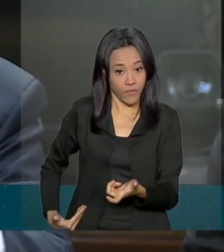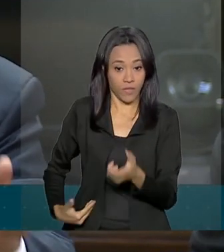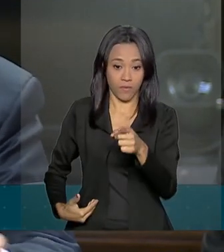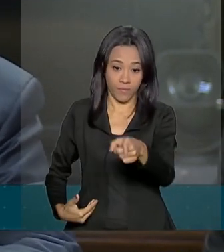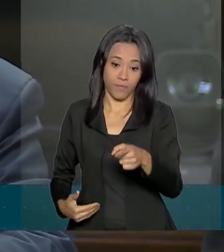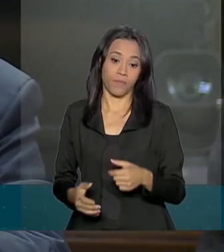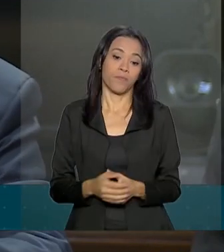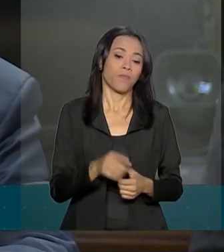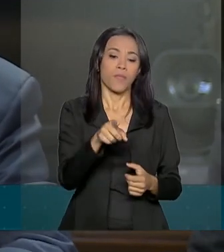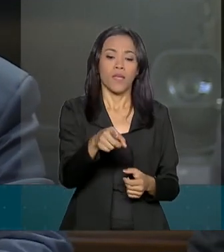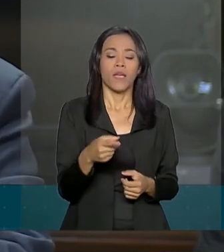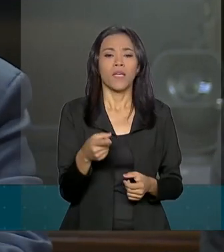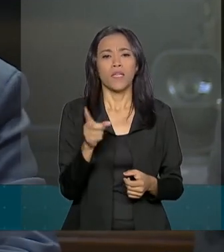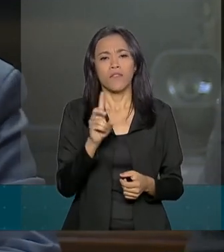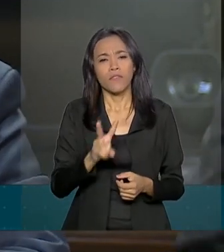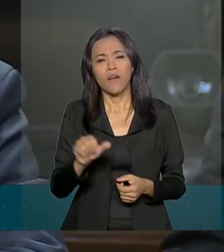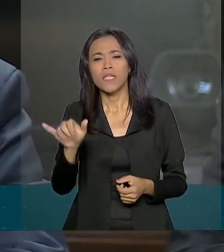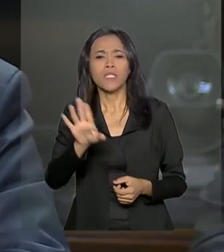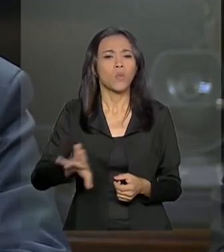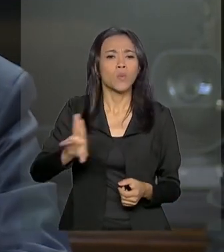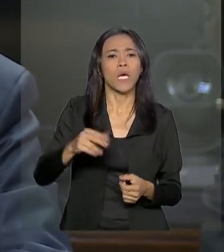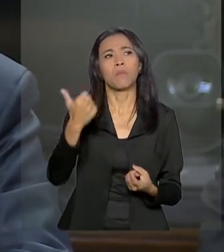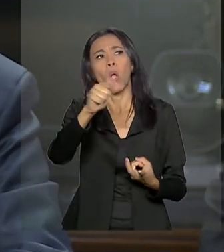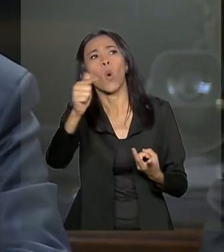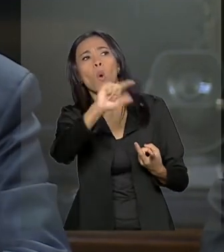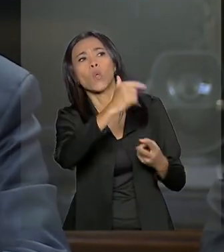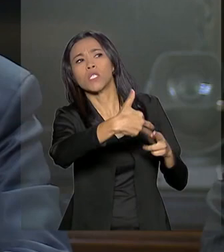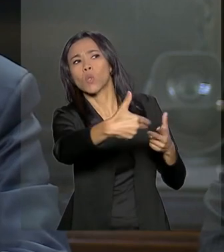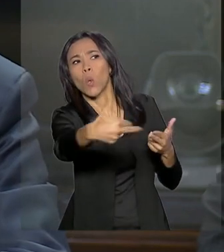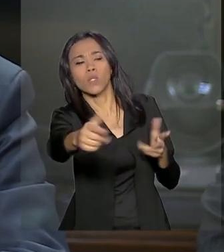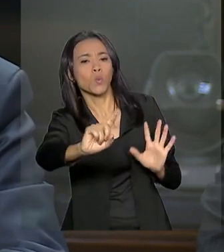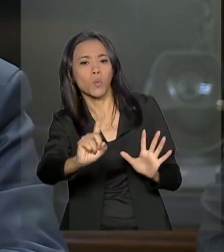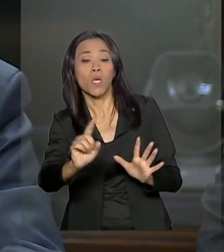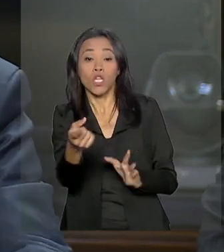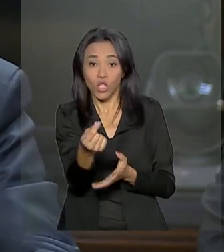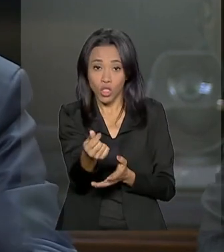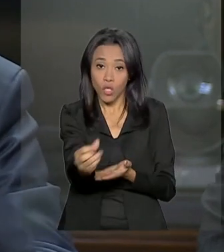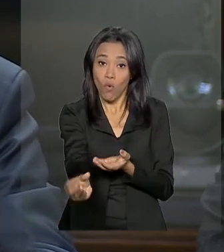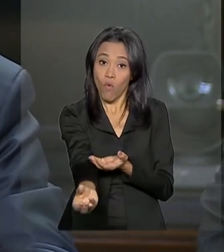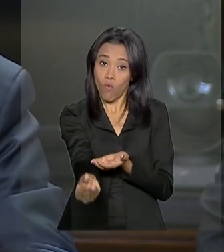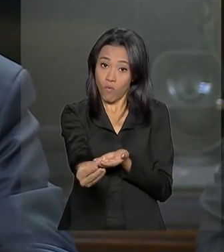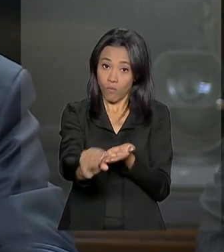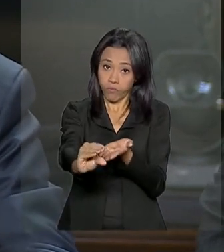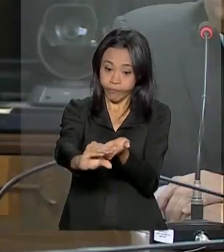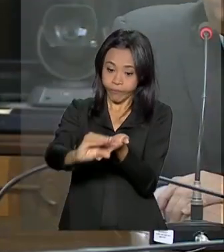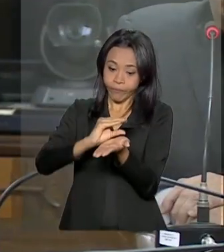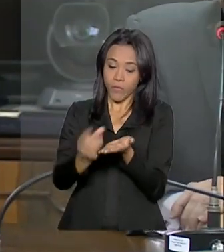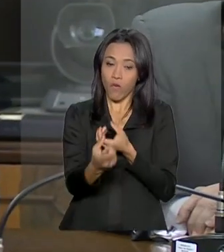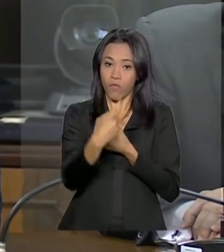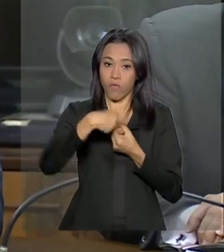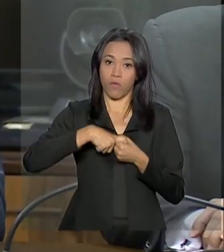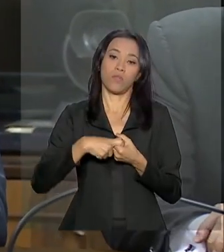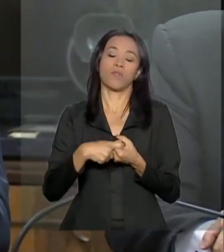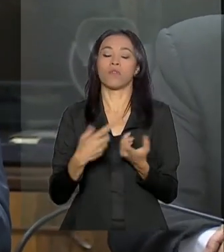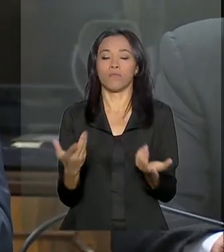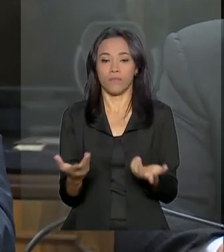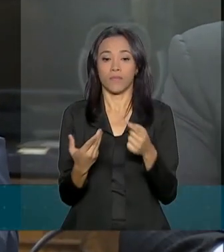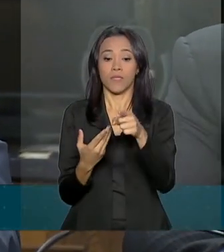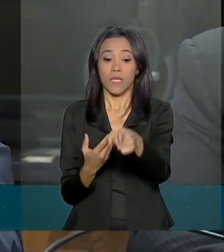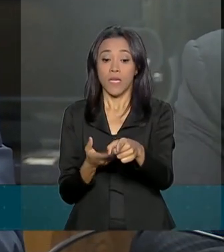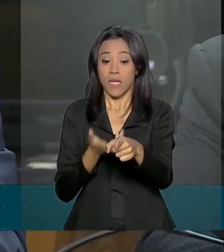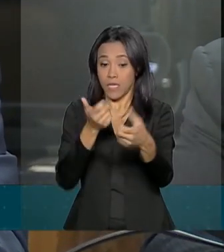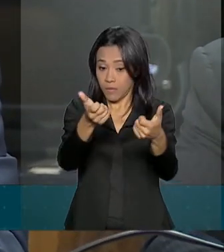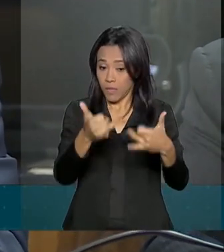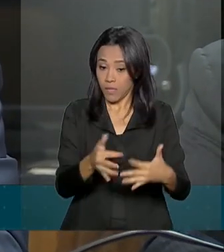dinheiro para cima, botar em novas destinações, nada disso. O dinheiro volta para resgatar a dívida pública. Ainda segundo Paulo Guedes,